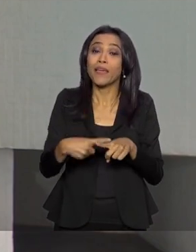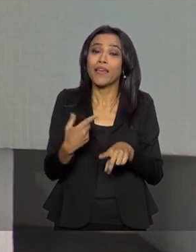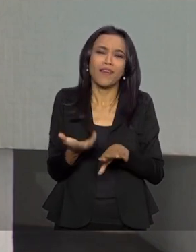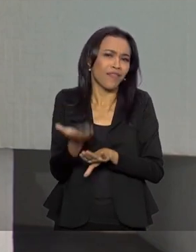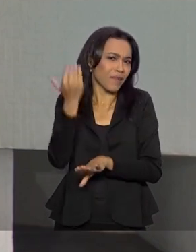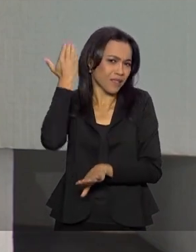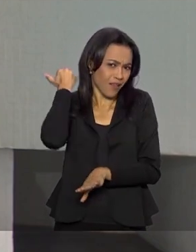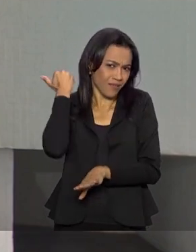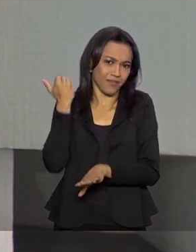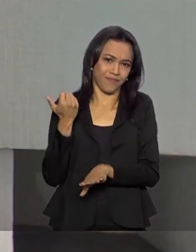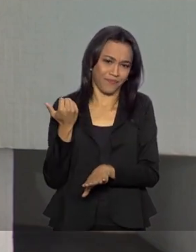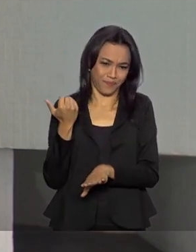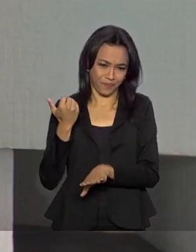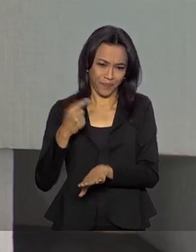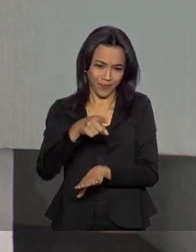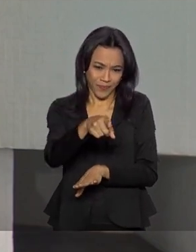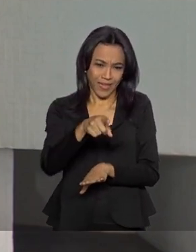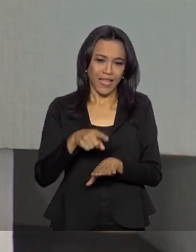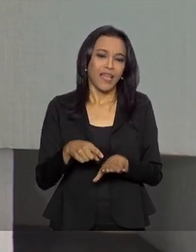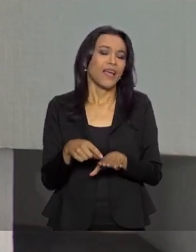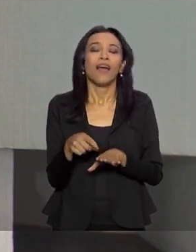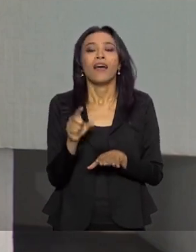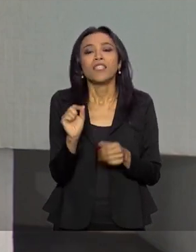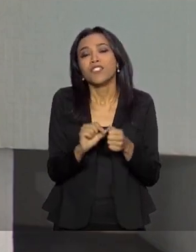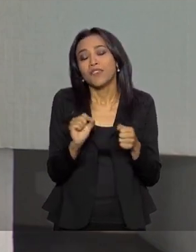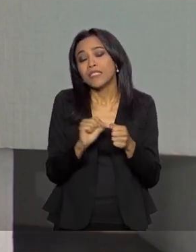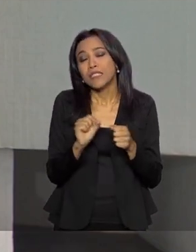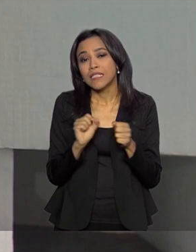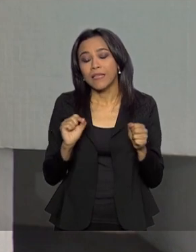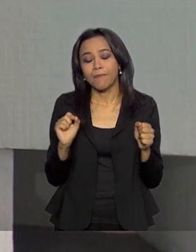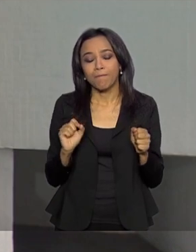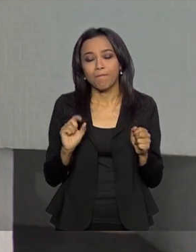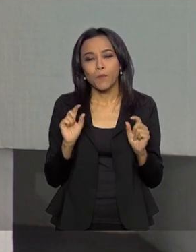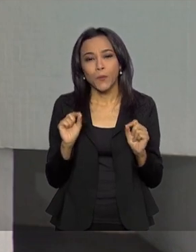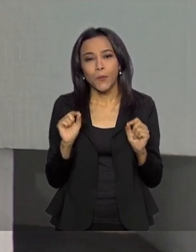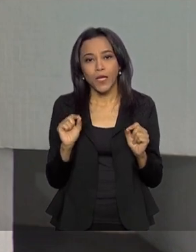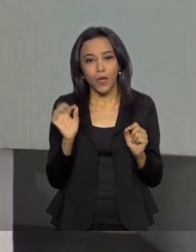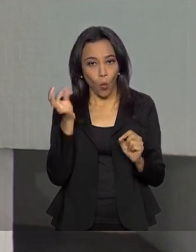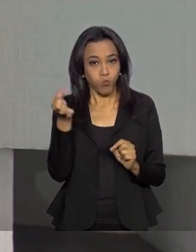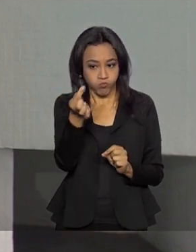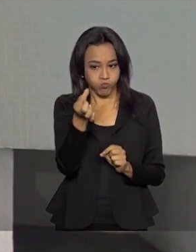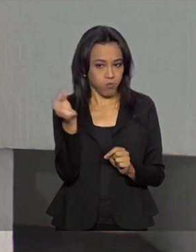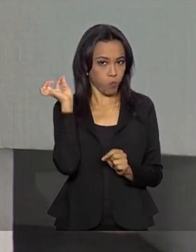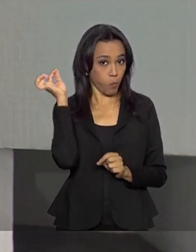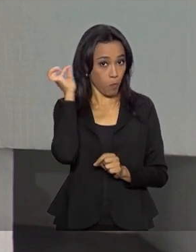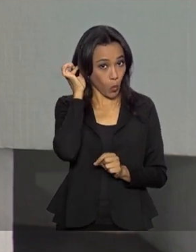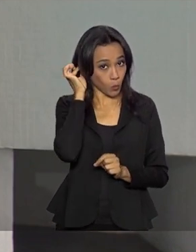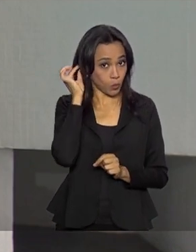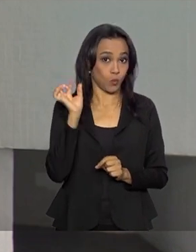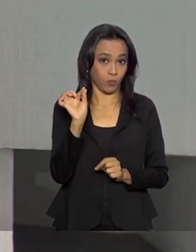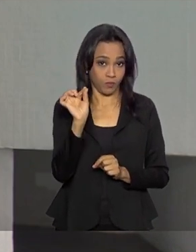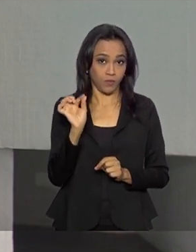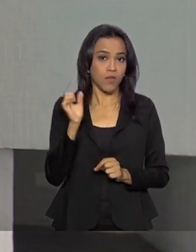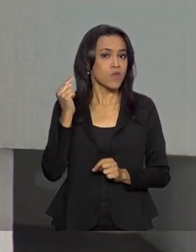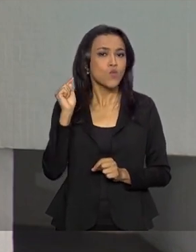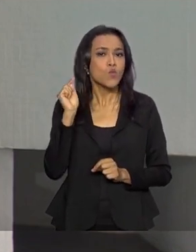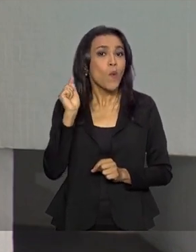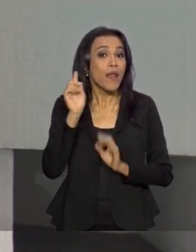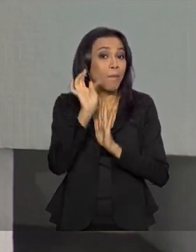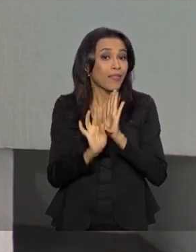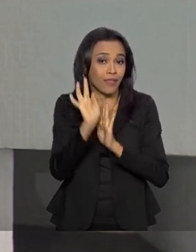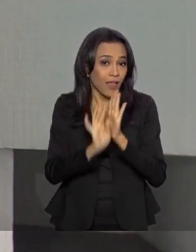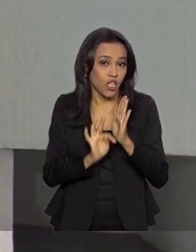fazia essas coisas assim, com ponto, não para texto,